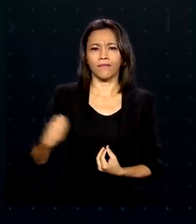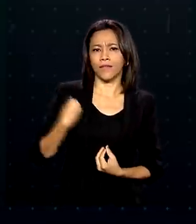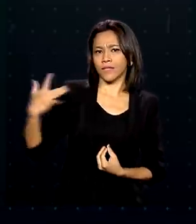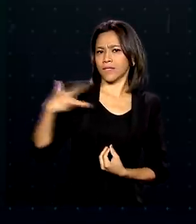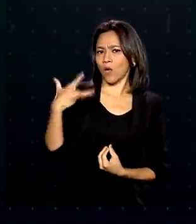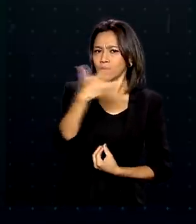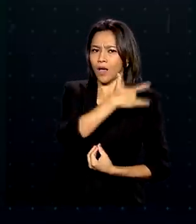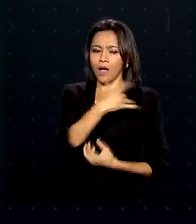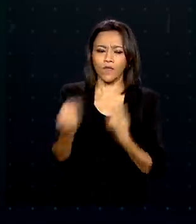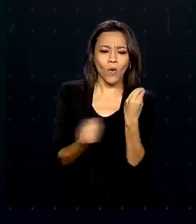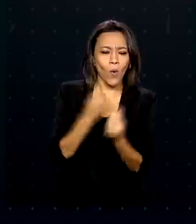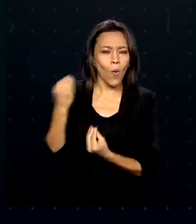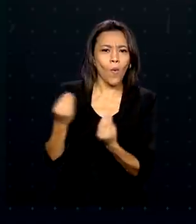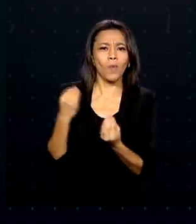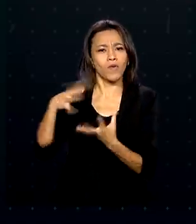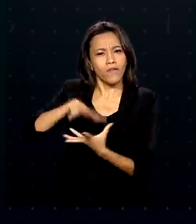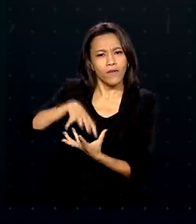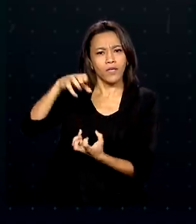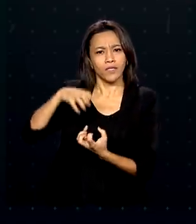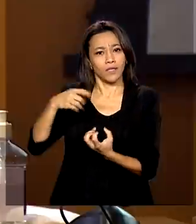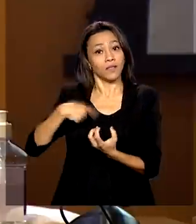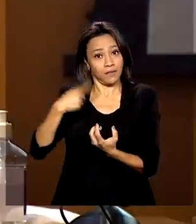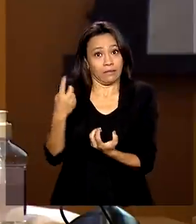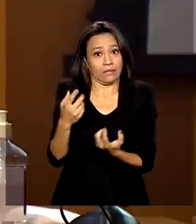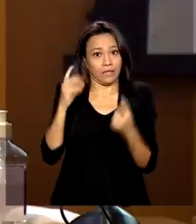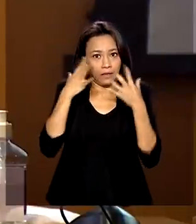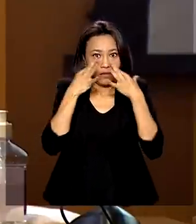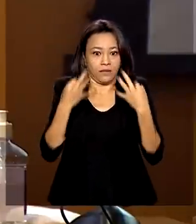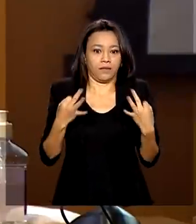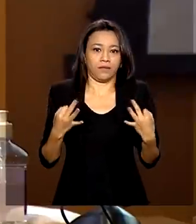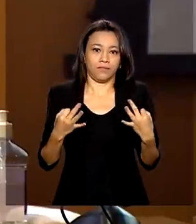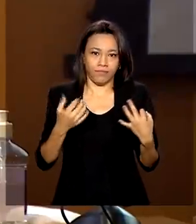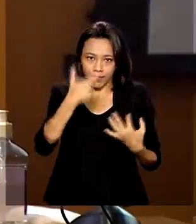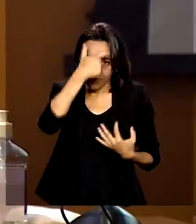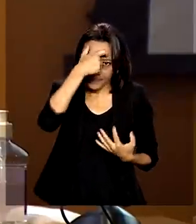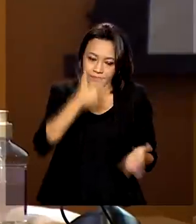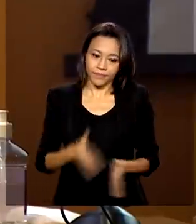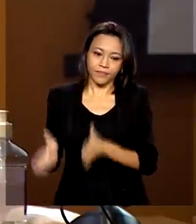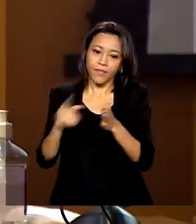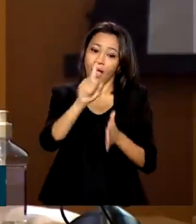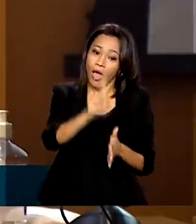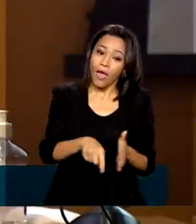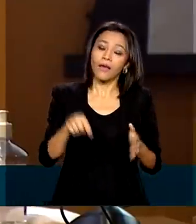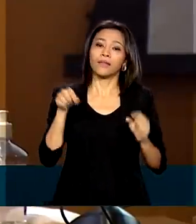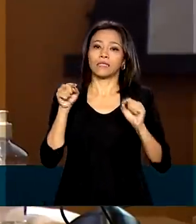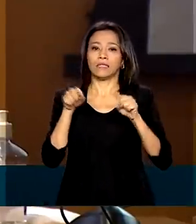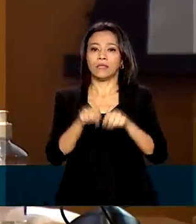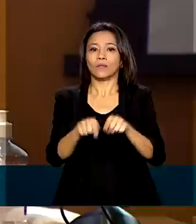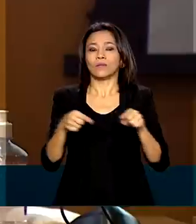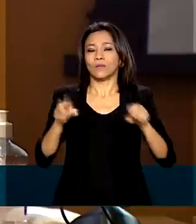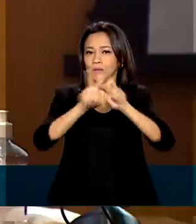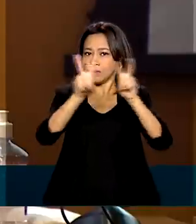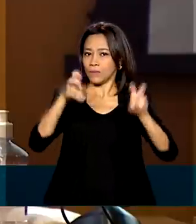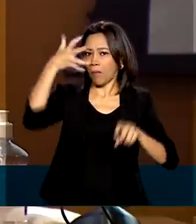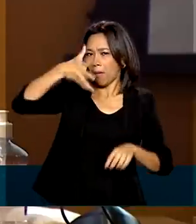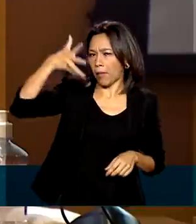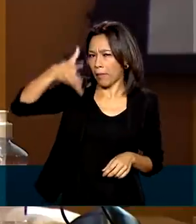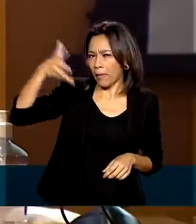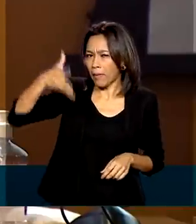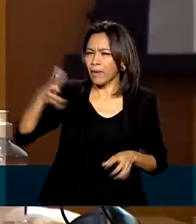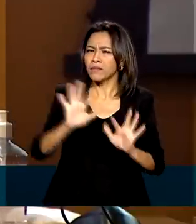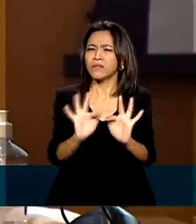e de como envelhecer sem descuidar da mente. É isso que o Mentalize quer passar, de uma forma simples,